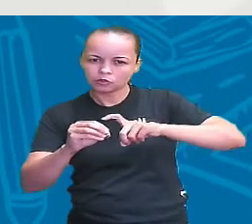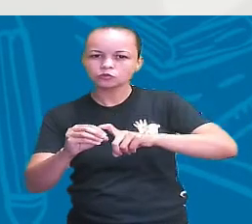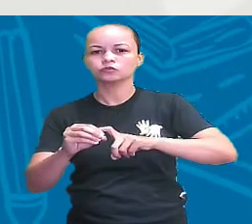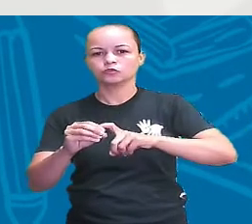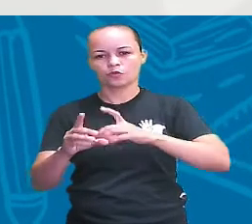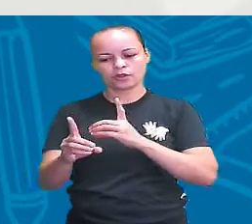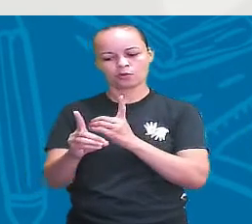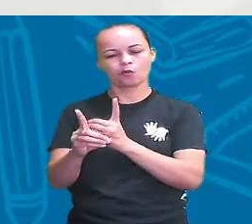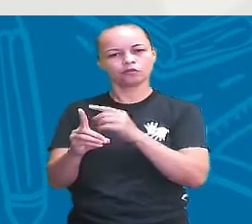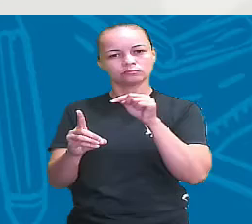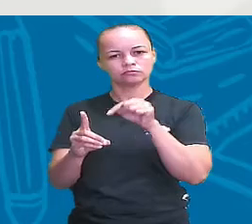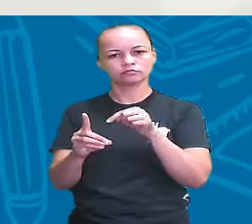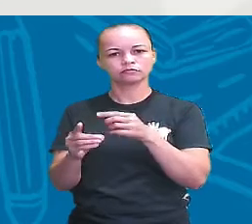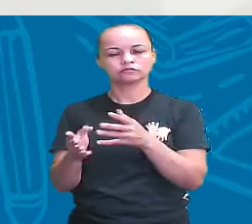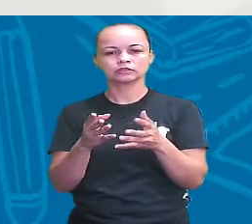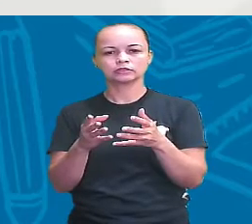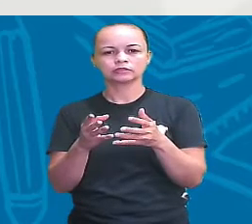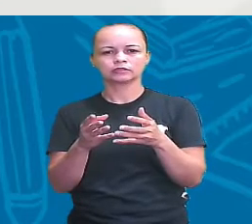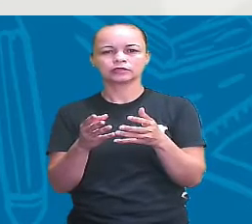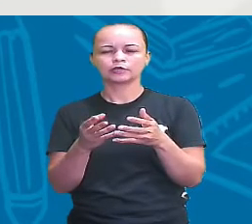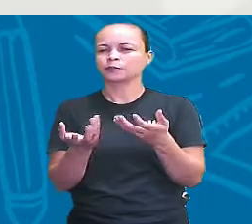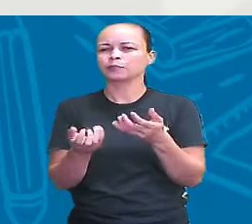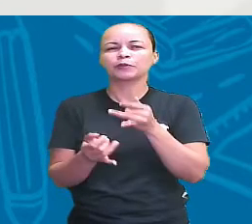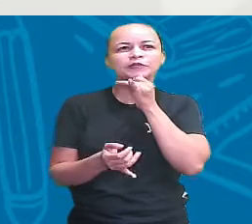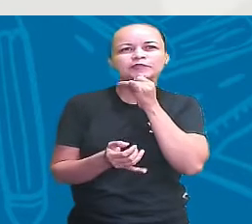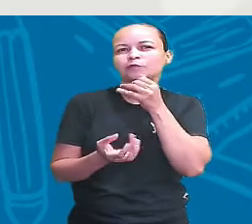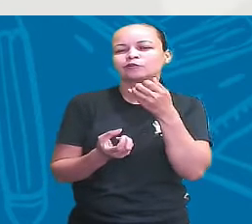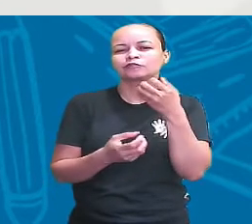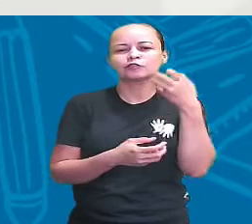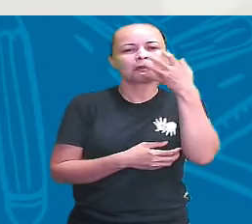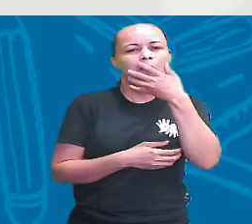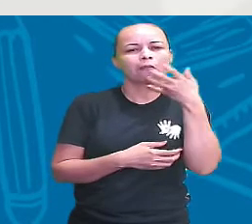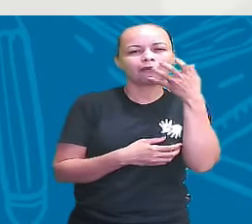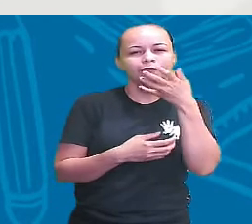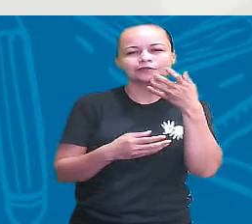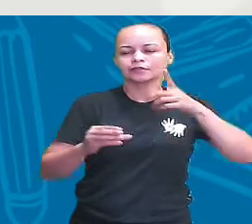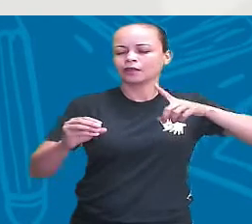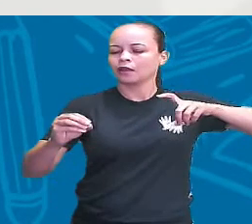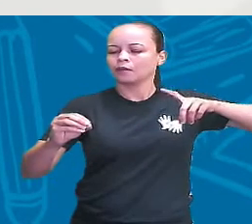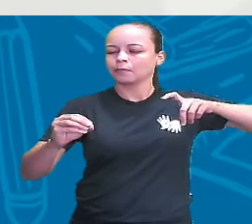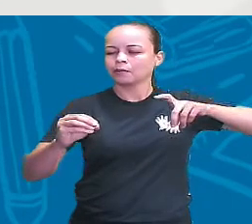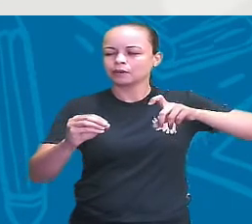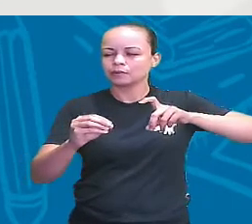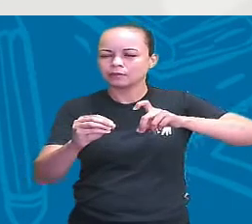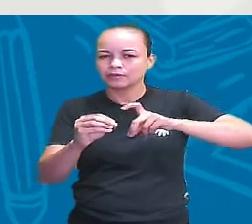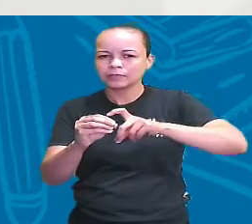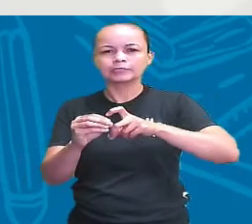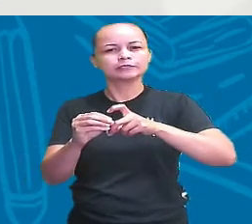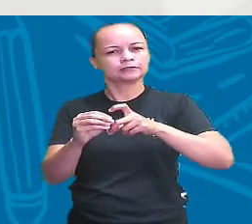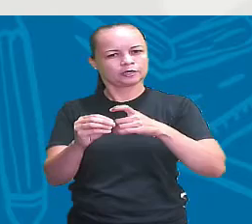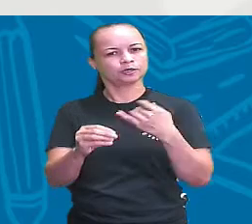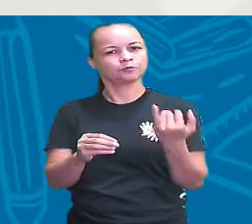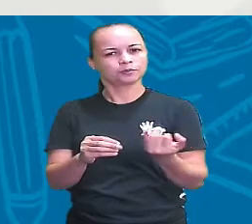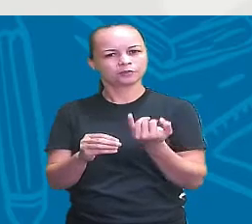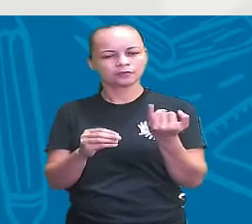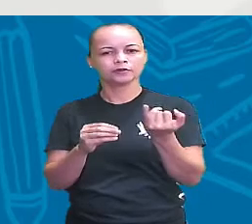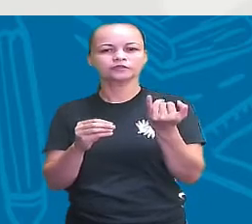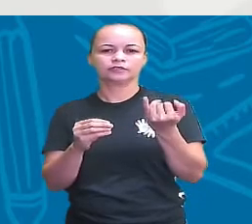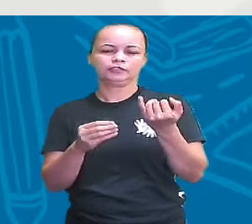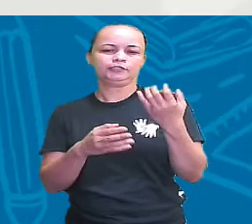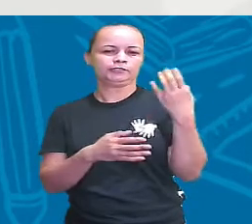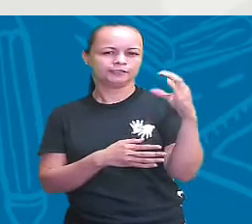com o óvulo. Teria que ter até uma música, né? Para poder promover esse evento que é único, que é mágico, que é